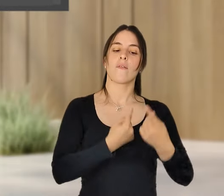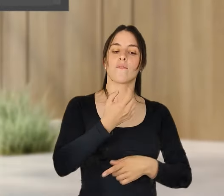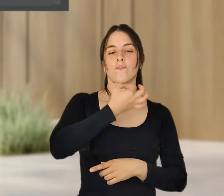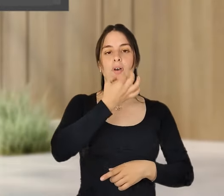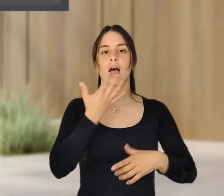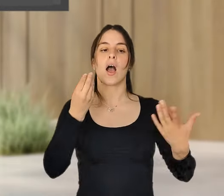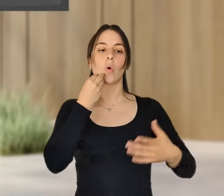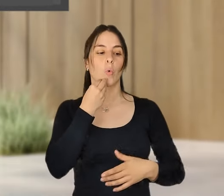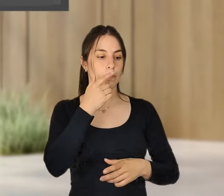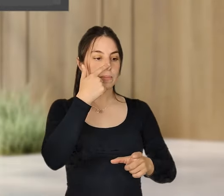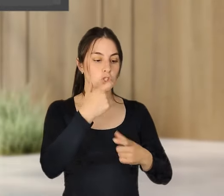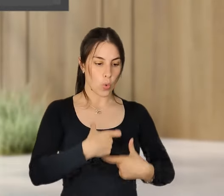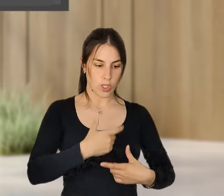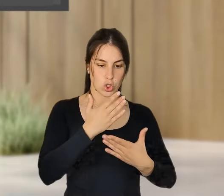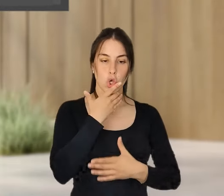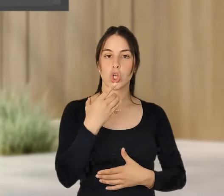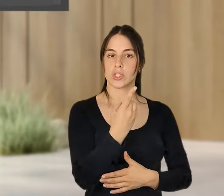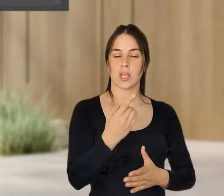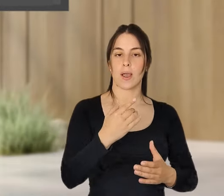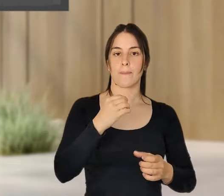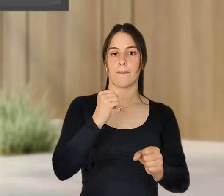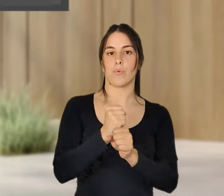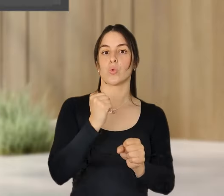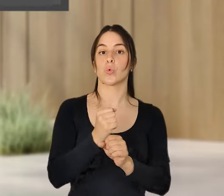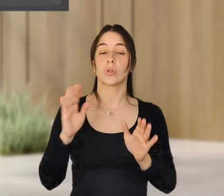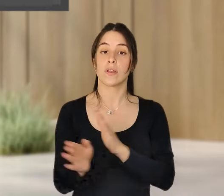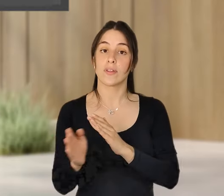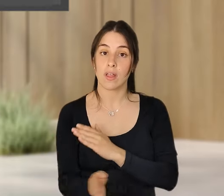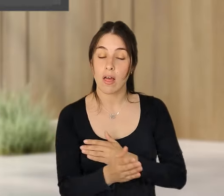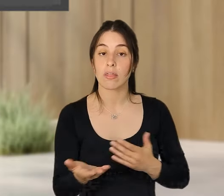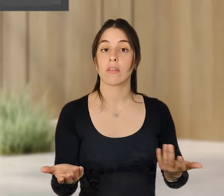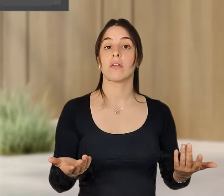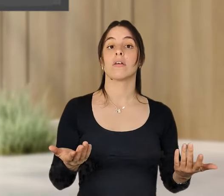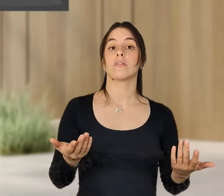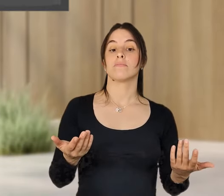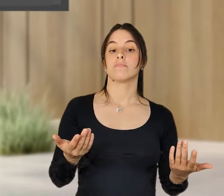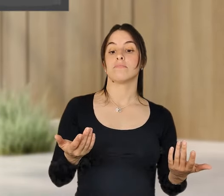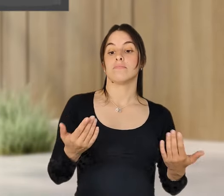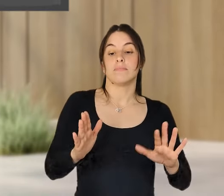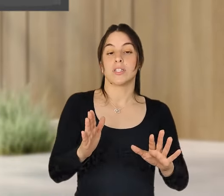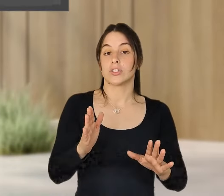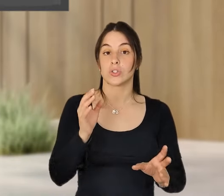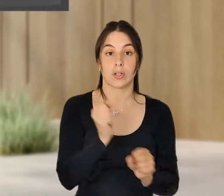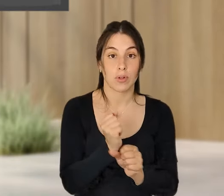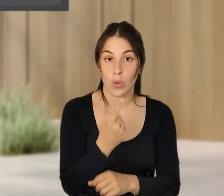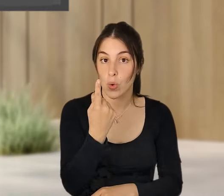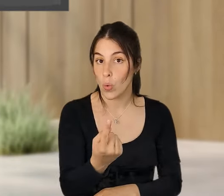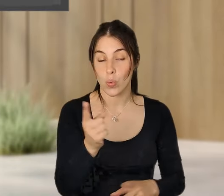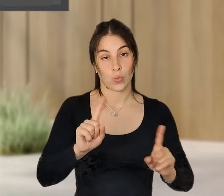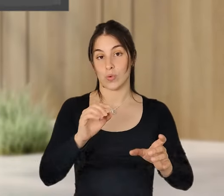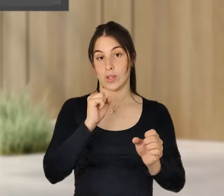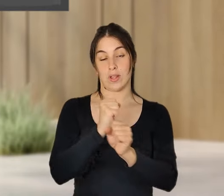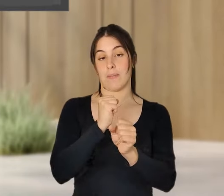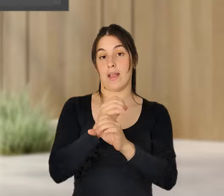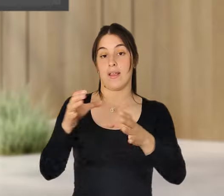produtividade do trabalhador, mas os trabalhadores não trabalham de forma isolada. Trabalham em equipas. E equipas podem falhar.